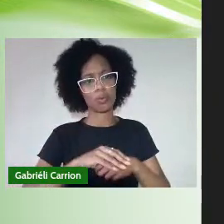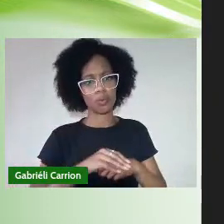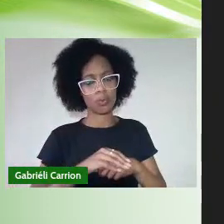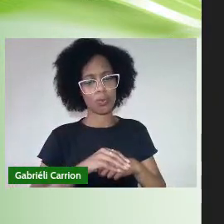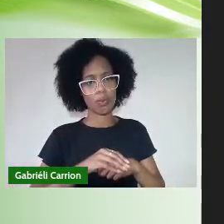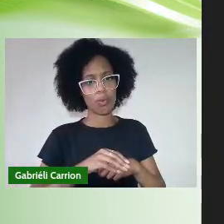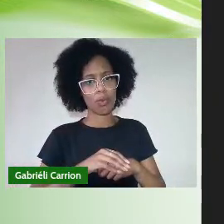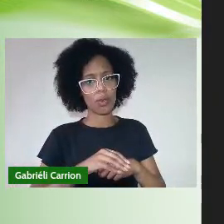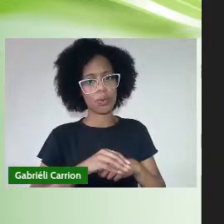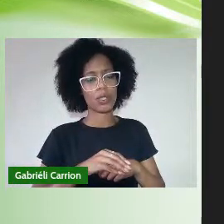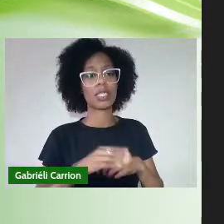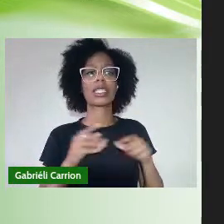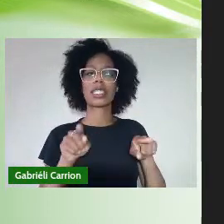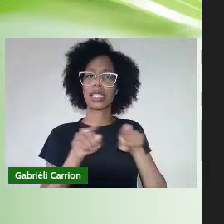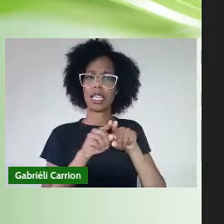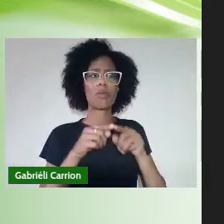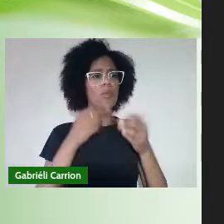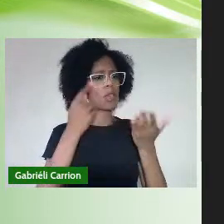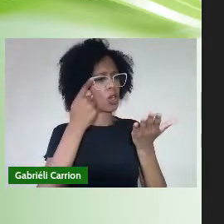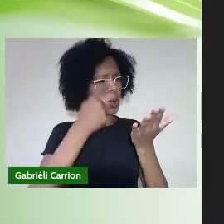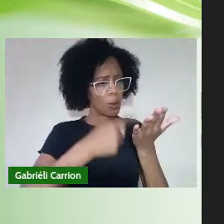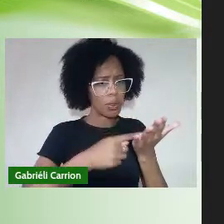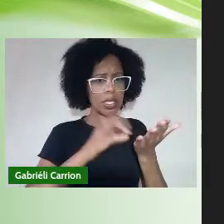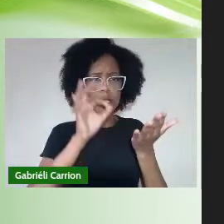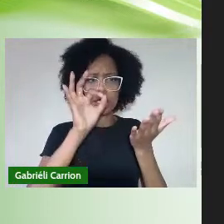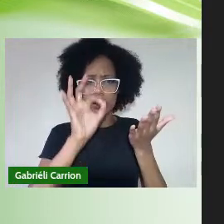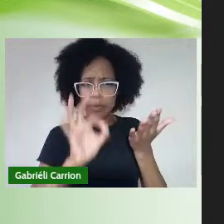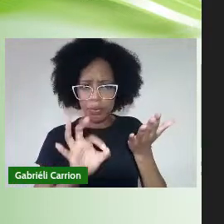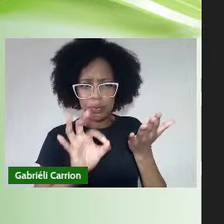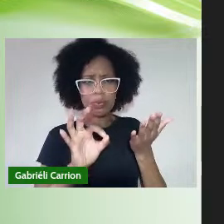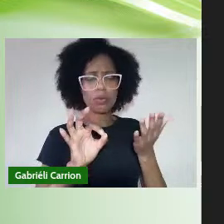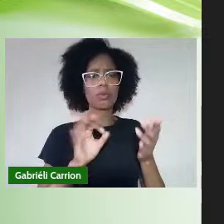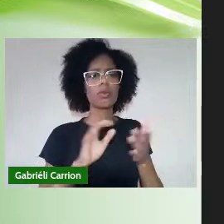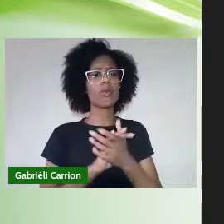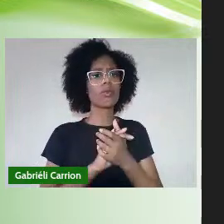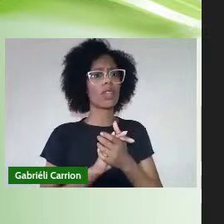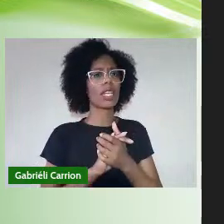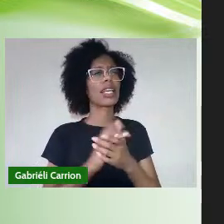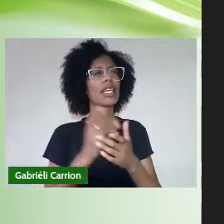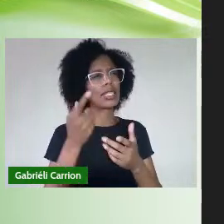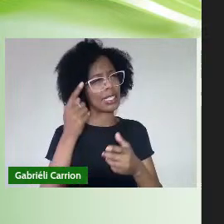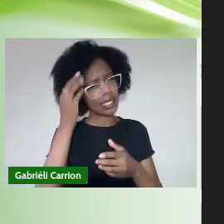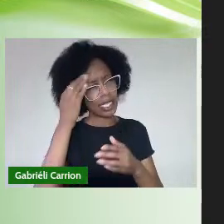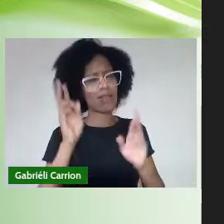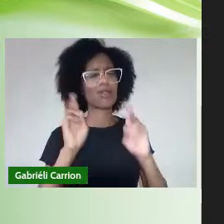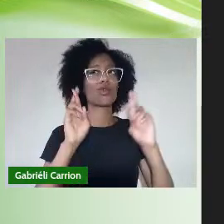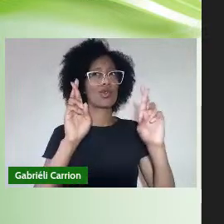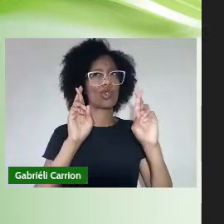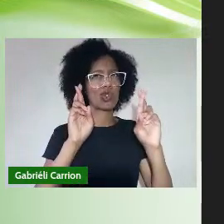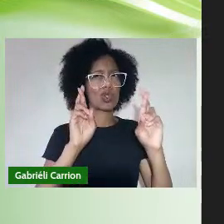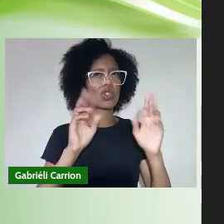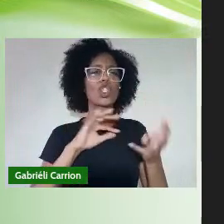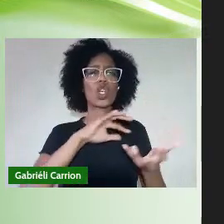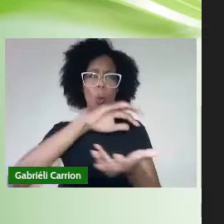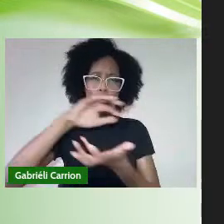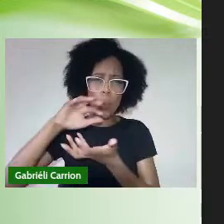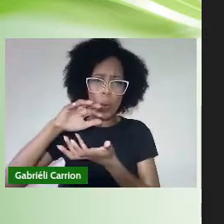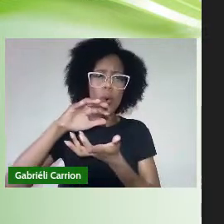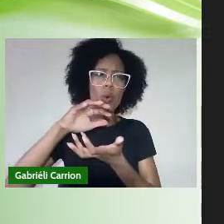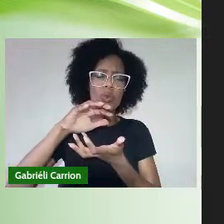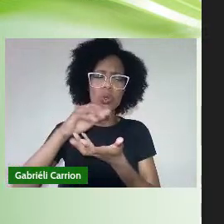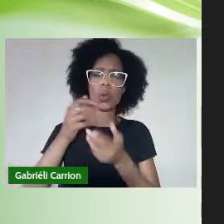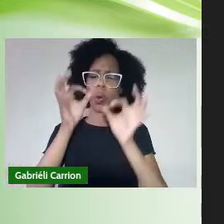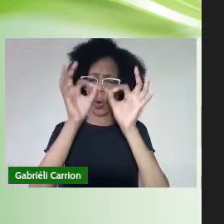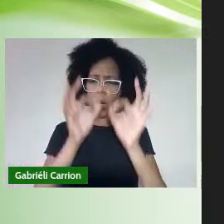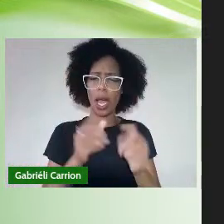Comprometida E esperançosa Na construção De um mundo Com dignidade Para todos